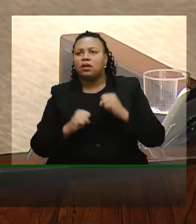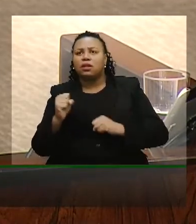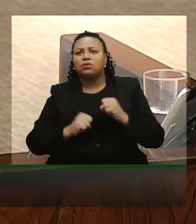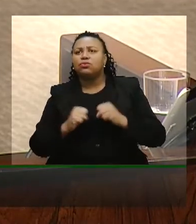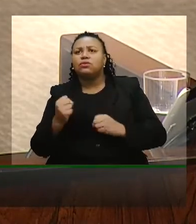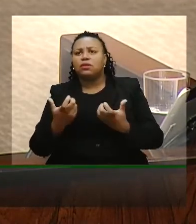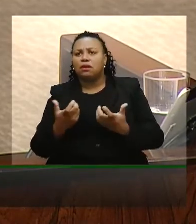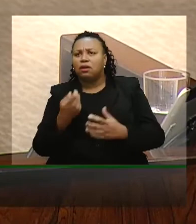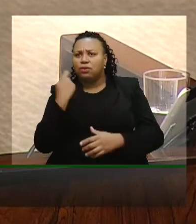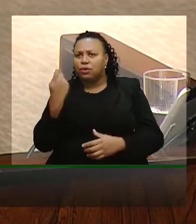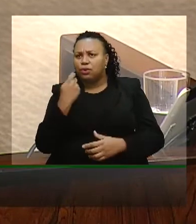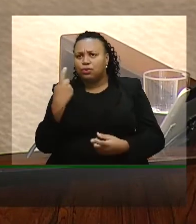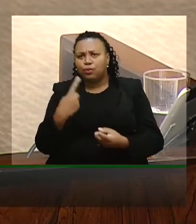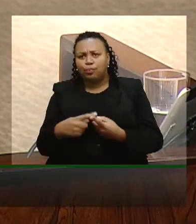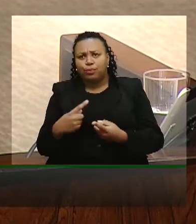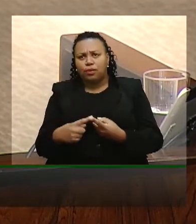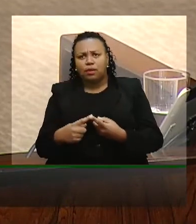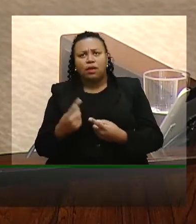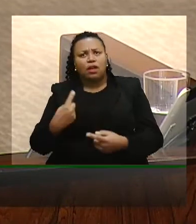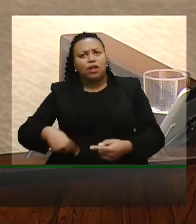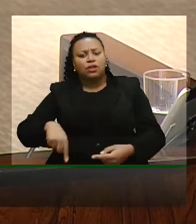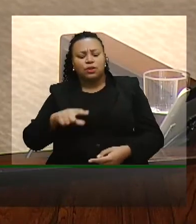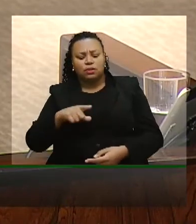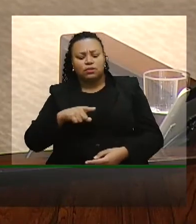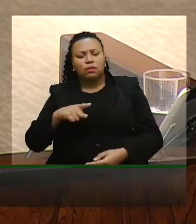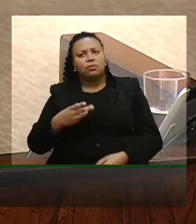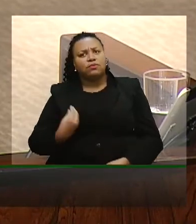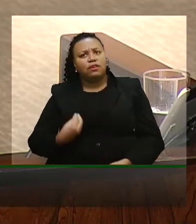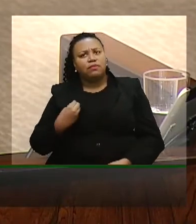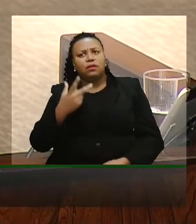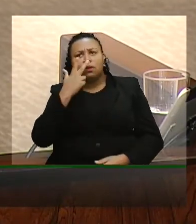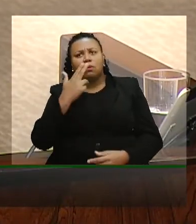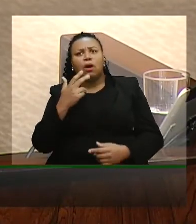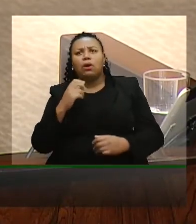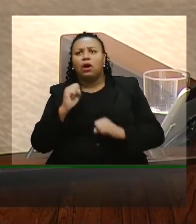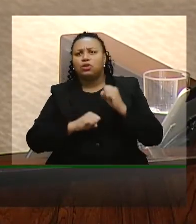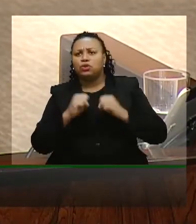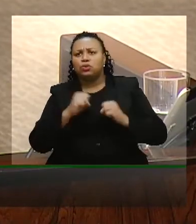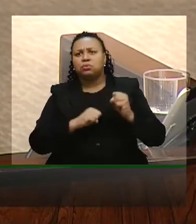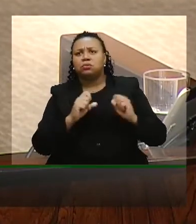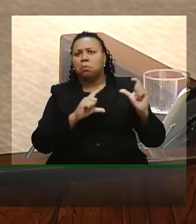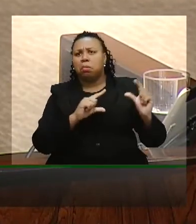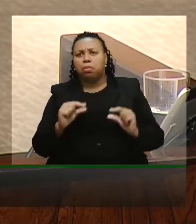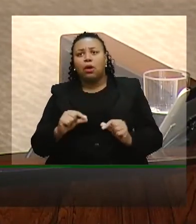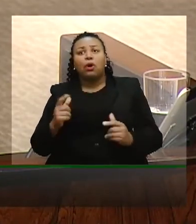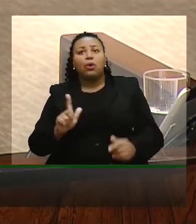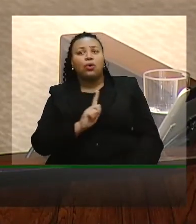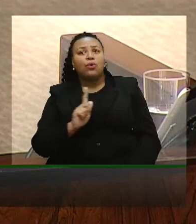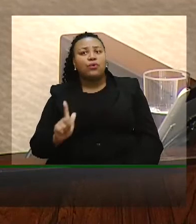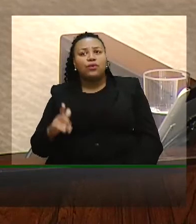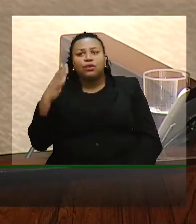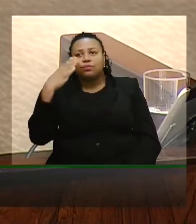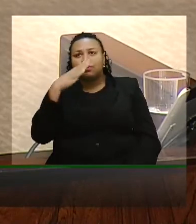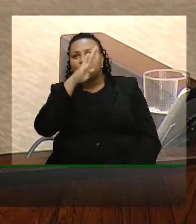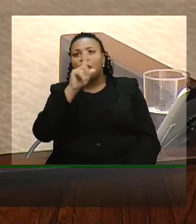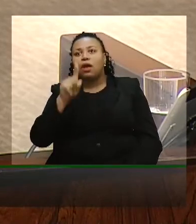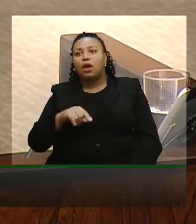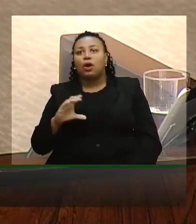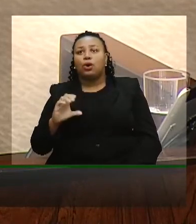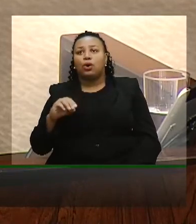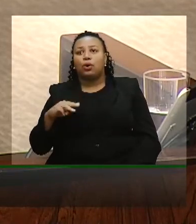Rio Grande do Sul porque é o seguinte nós estamos vivendo uma desindustrialização no Brasil o governo Bolsonaro é um governo das commodities